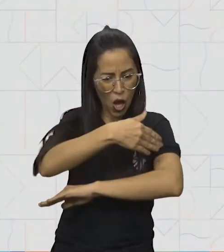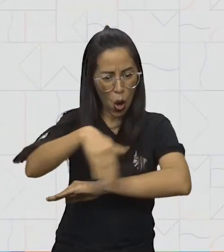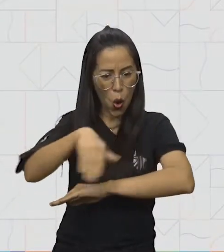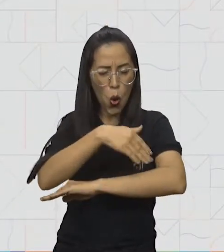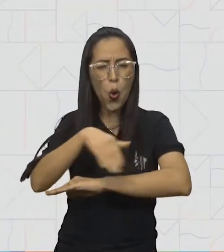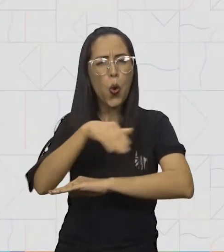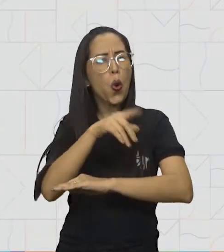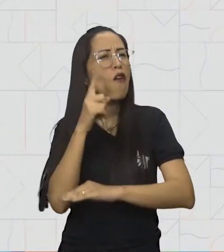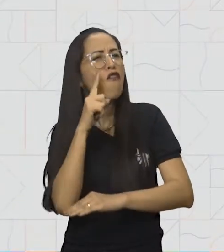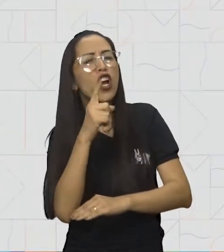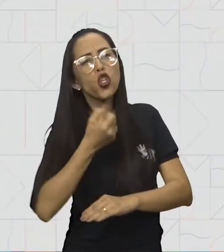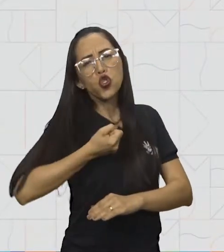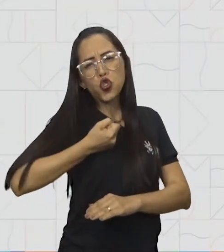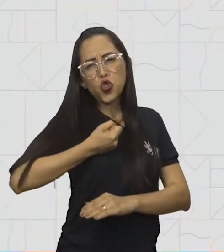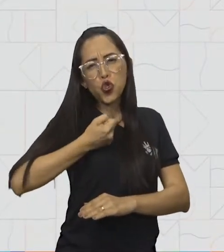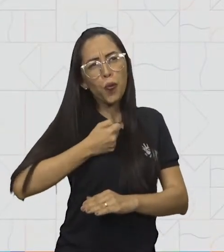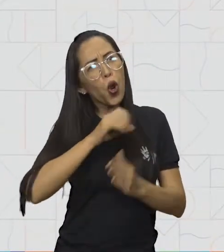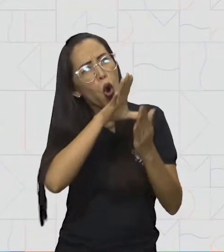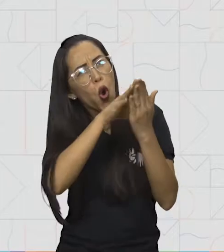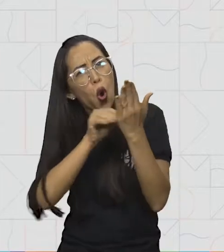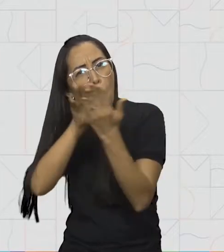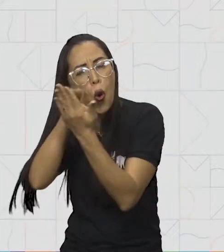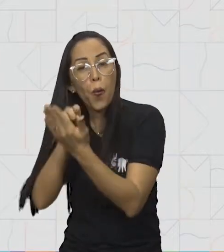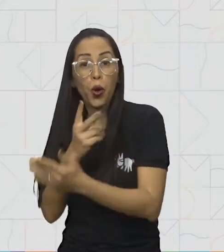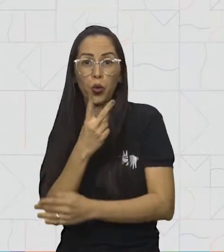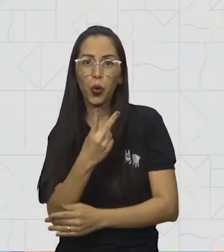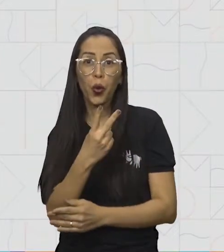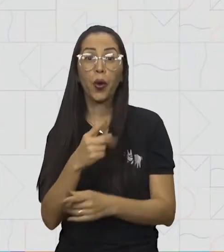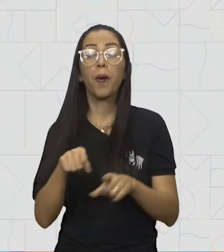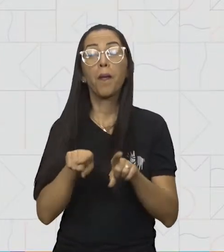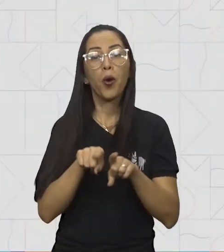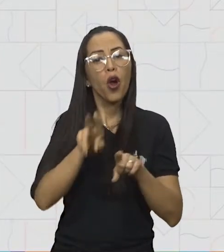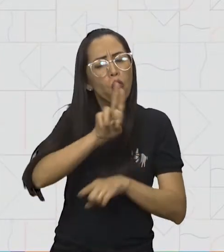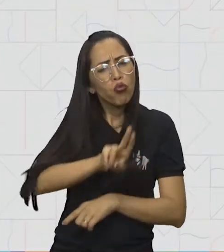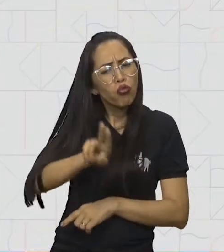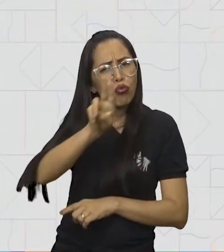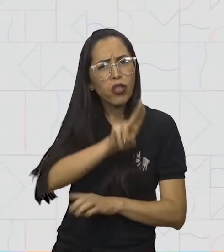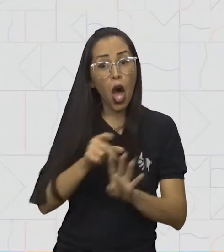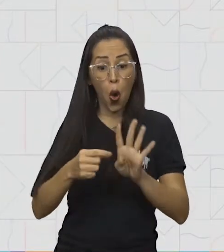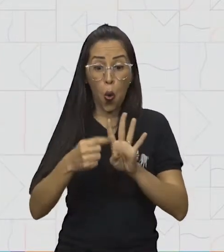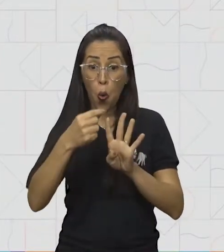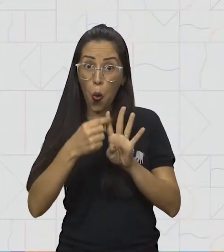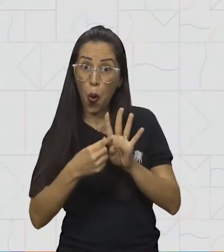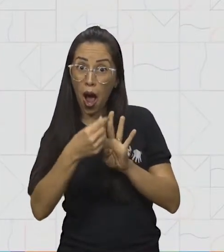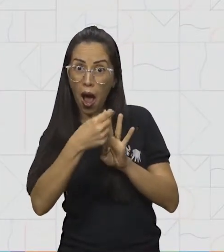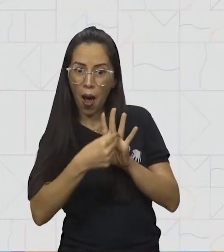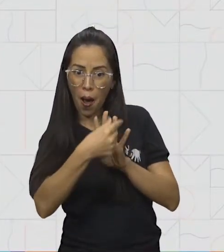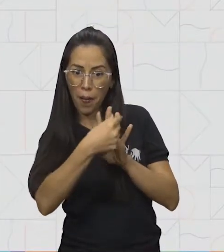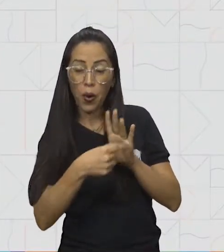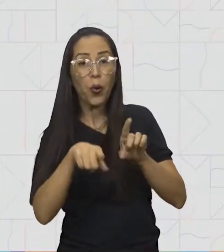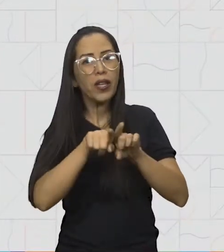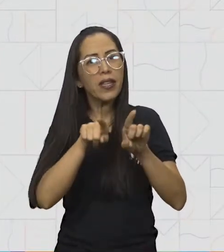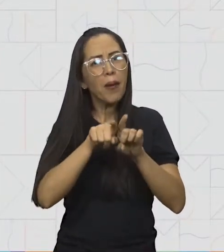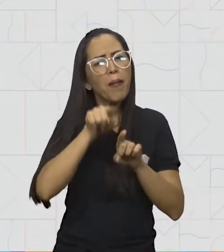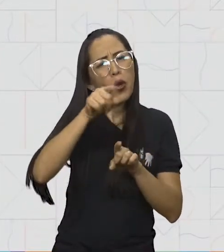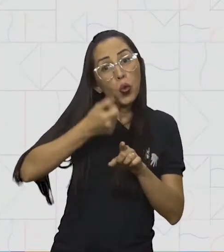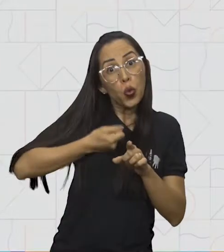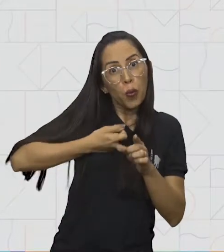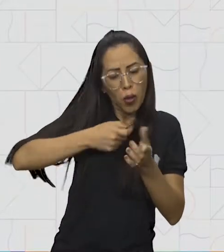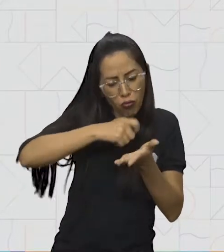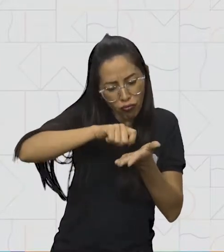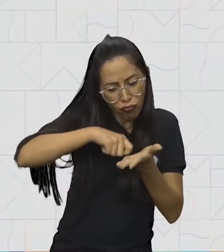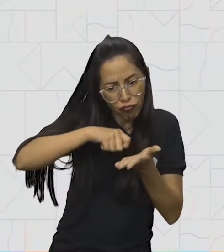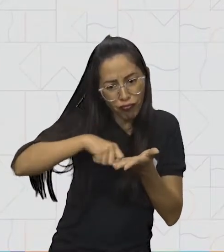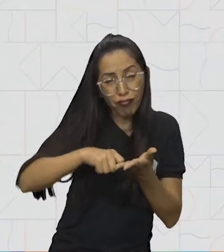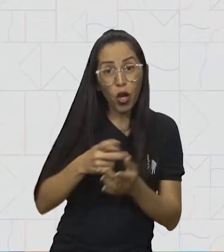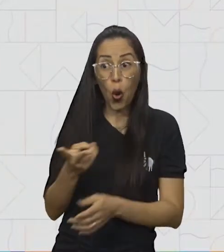ensinaria a compor os números, utilizando o ábaco e fazendo a escrita por extenso. Pedro e João não